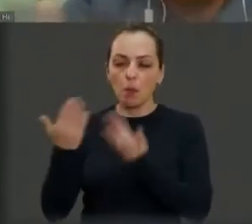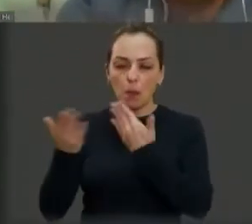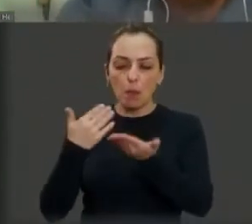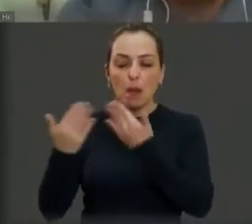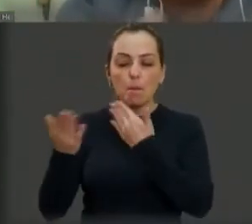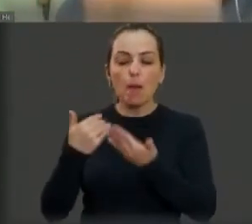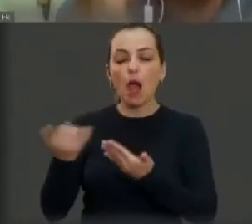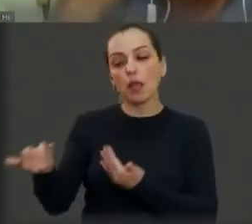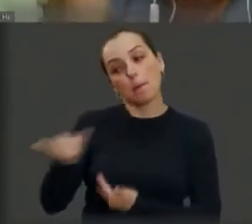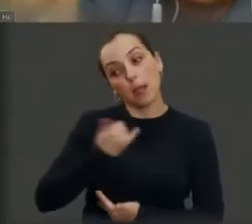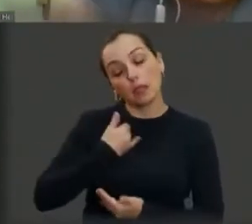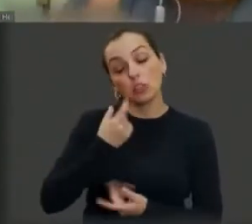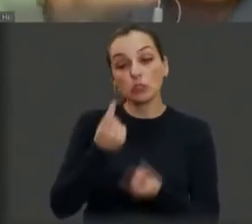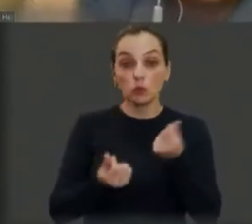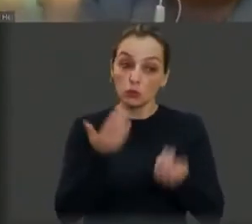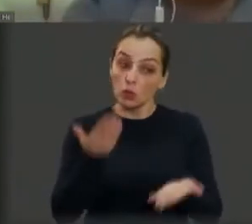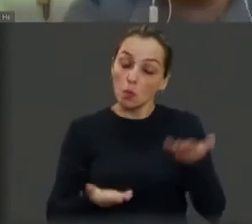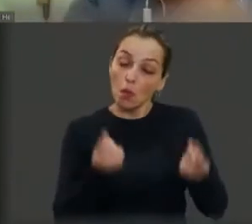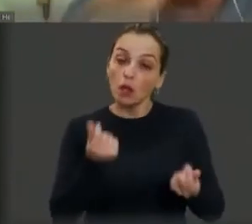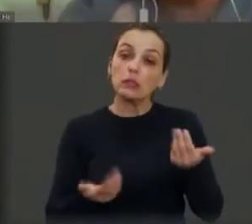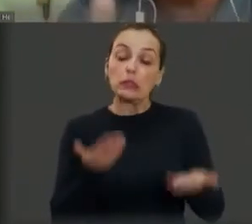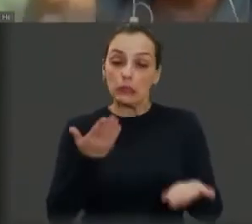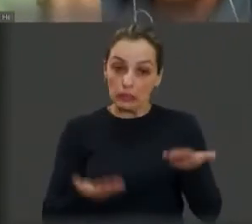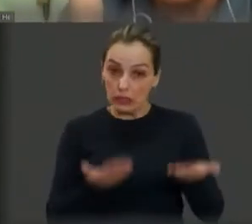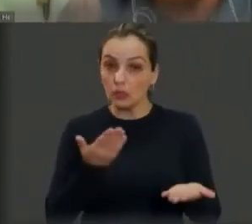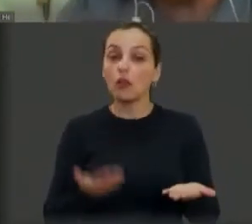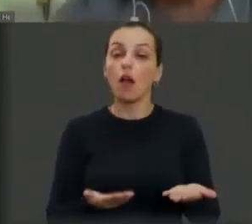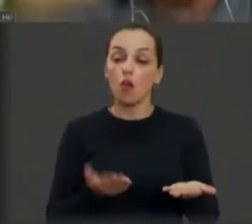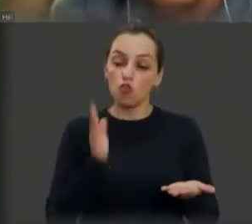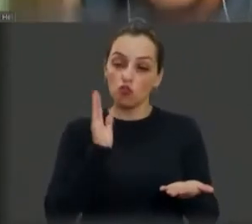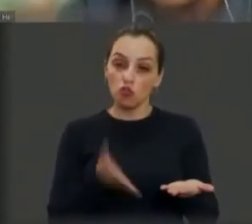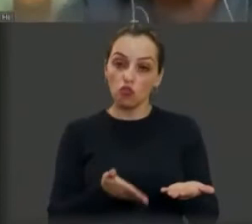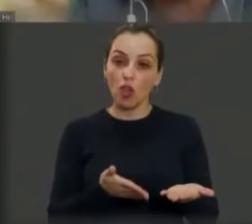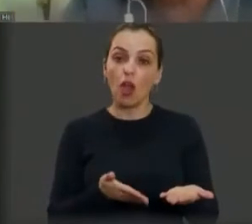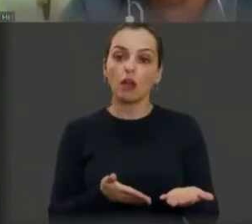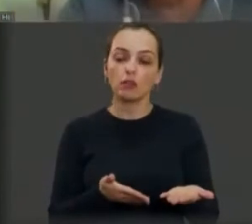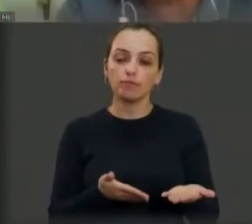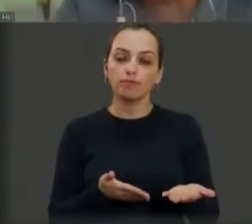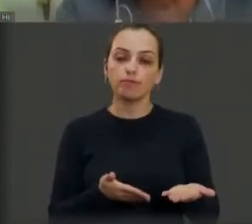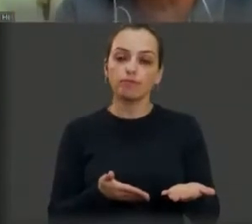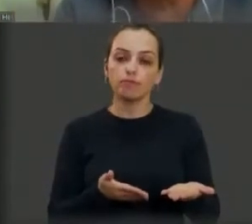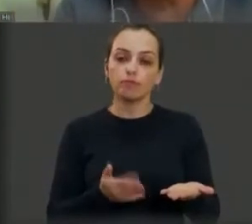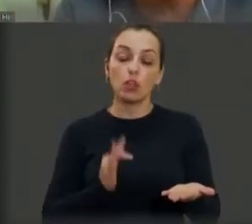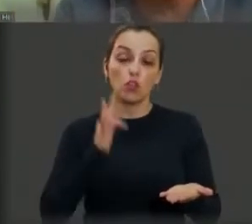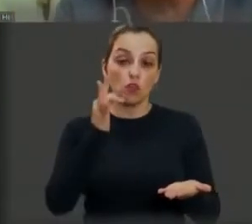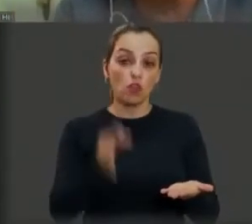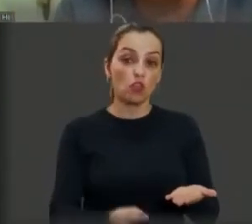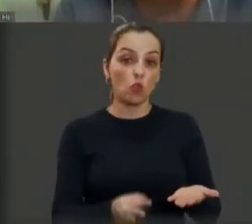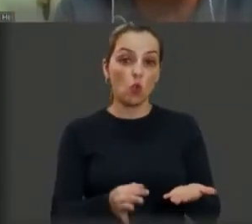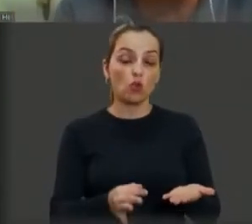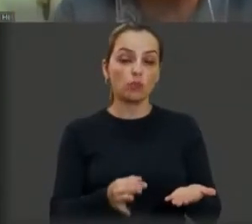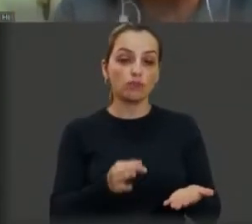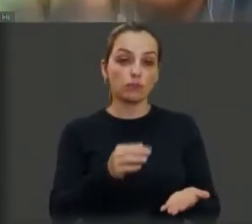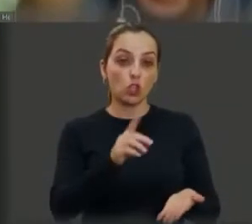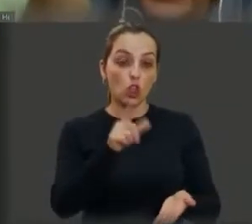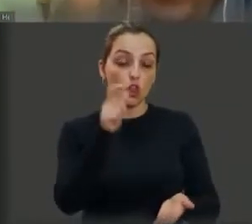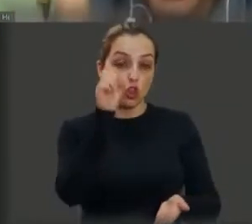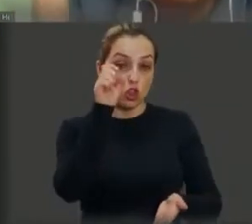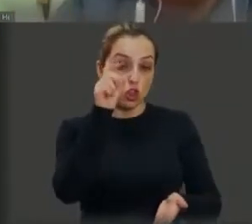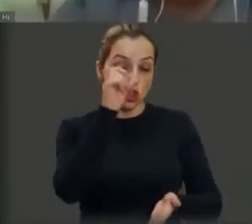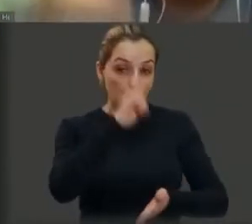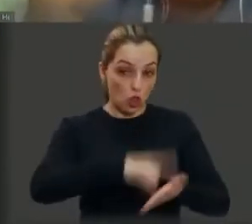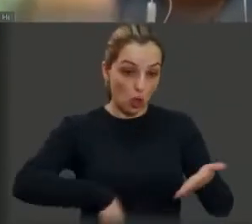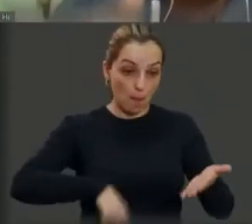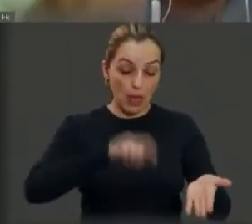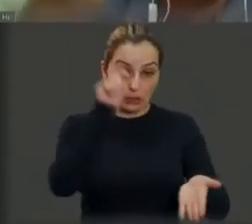de orçamentar, de licitação, aí, breve nós vamos estar lá assinando a ordem de serviço. Quero ser